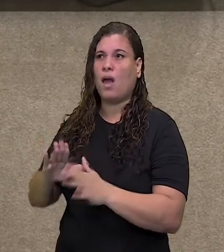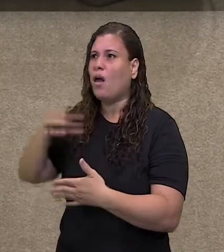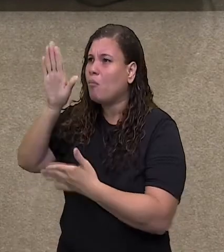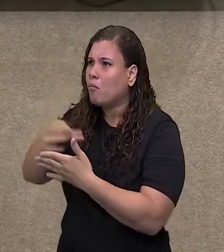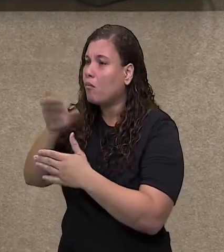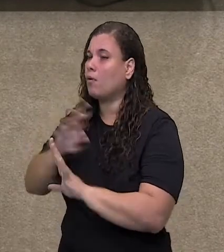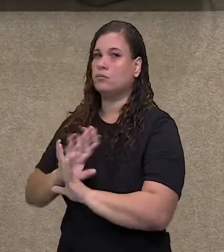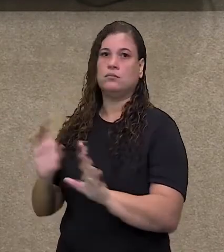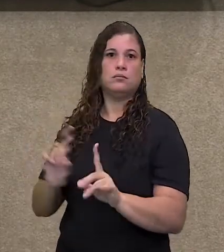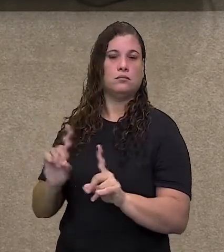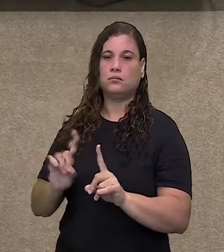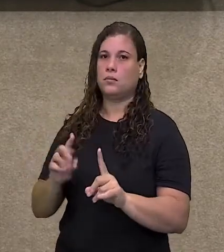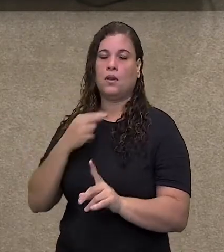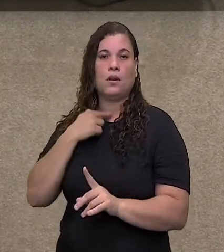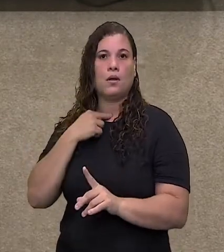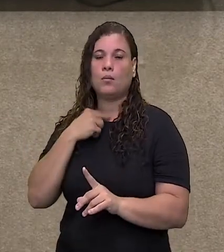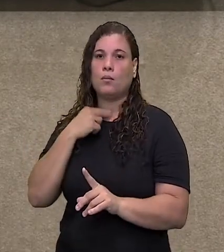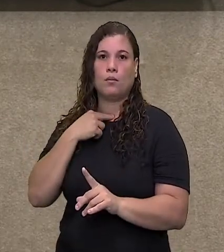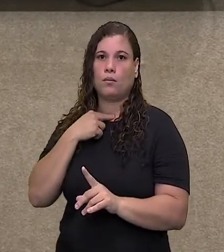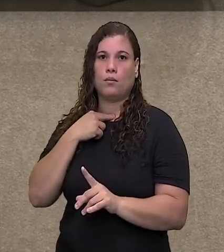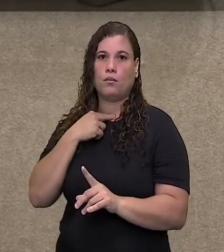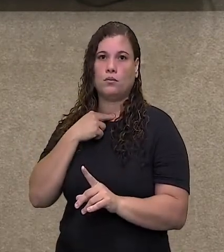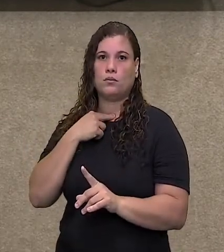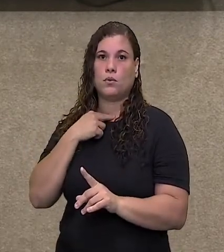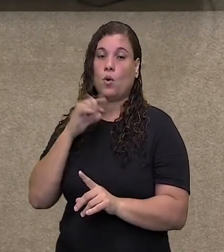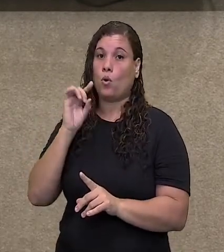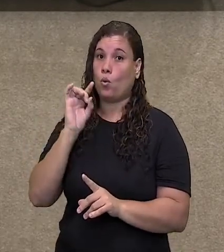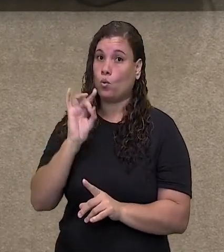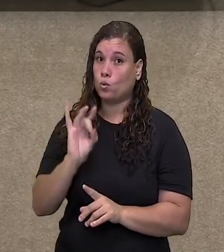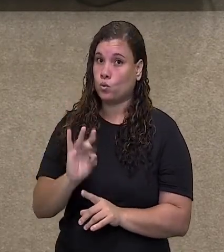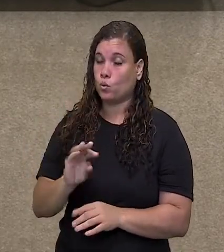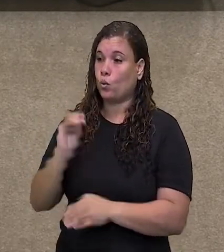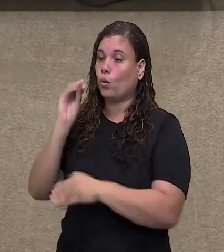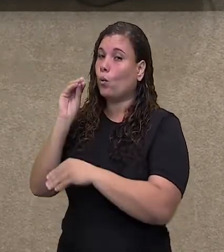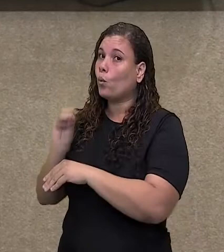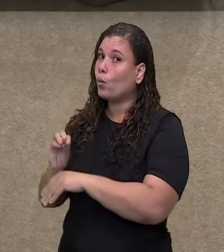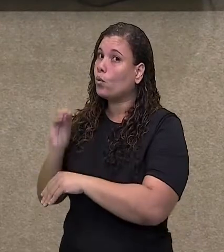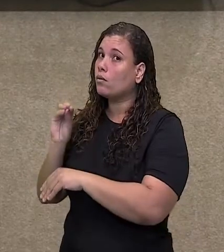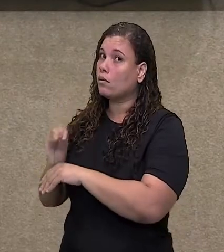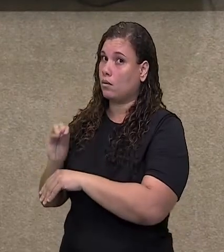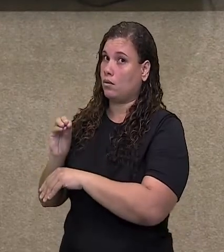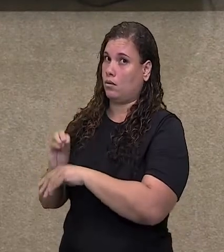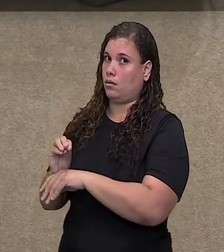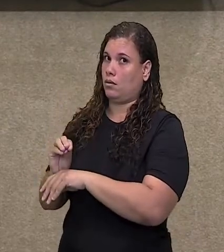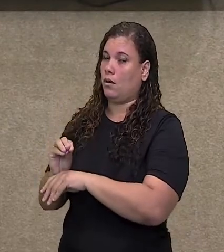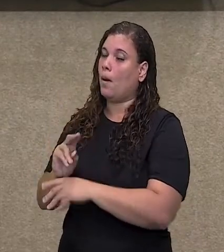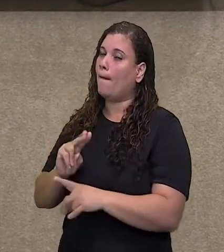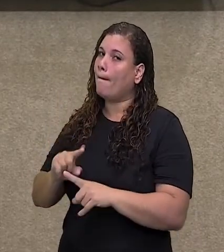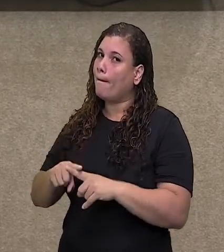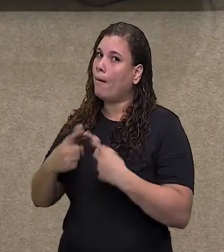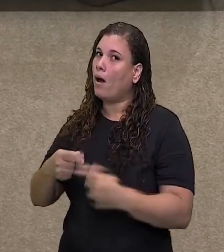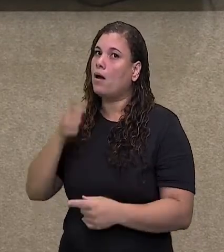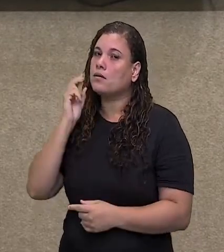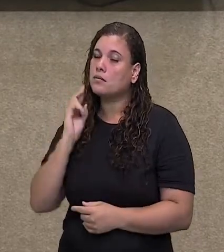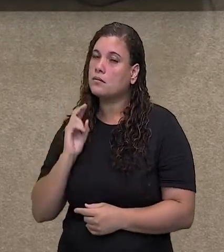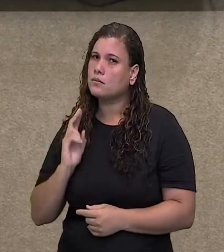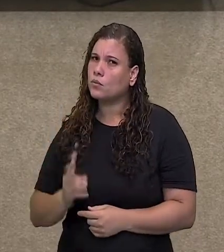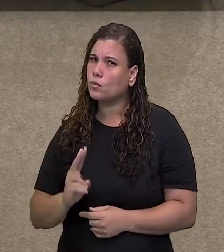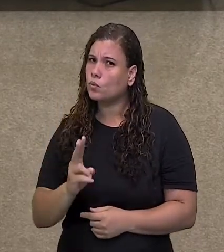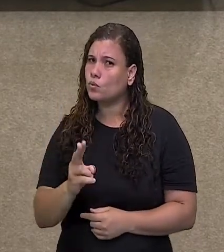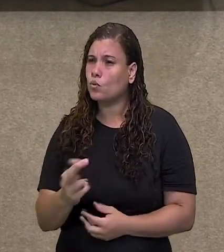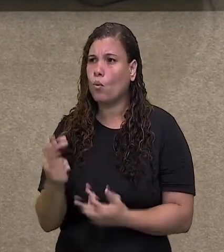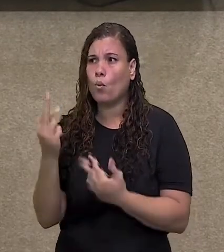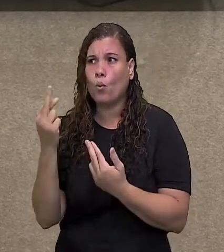somente restaurada. Ela precisa ser mantida com aquela aparência, com aquele formato. Por quê?